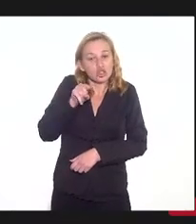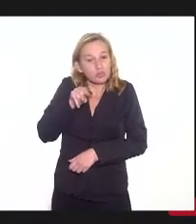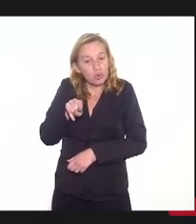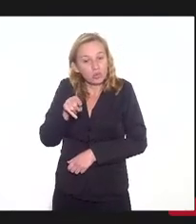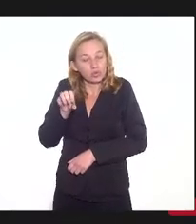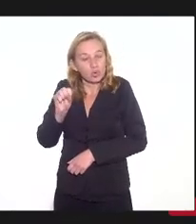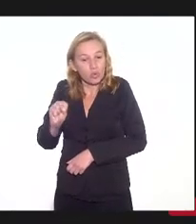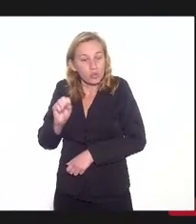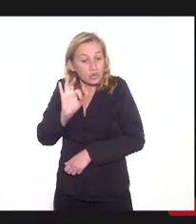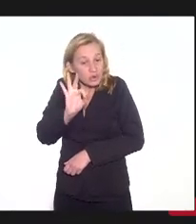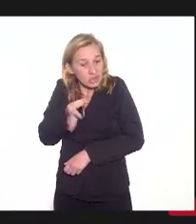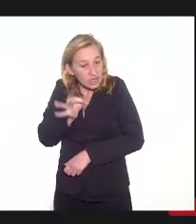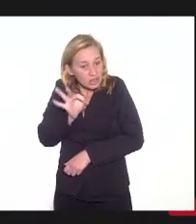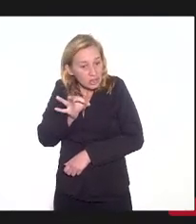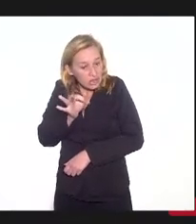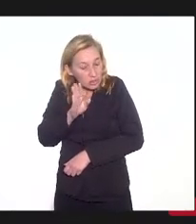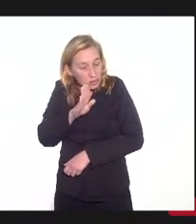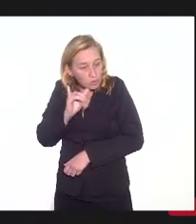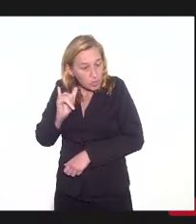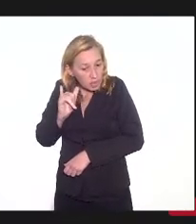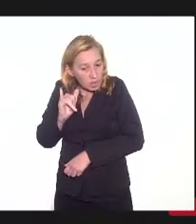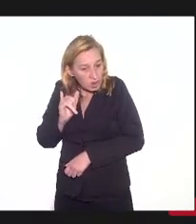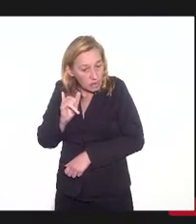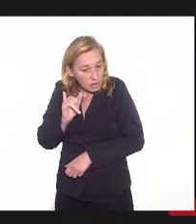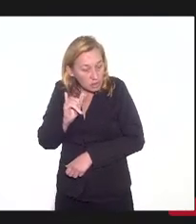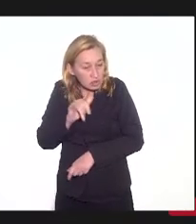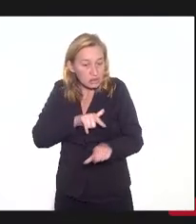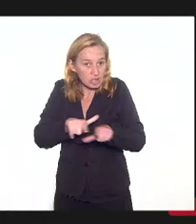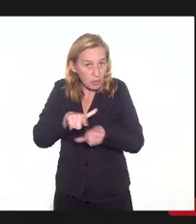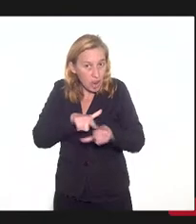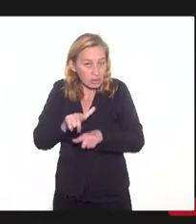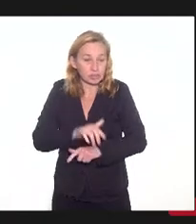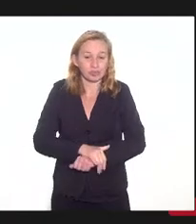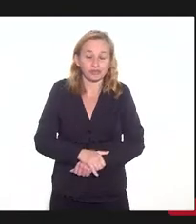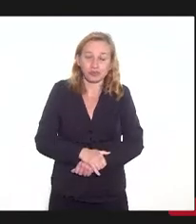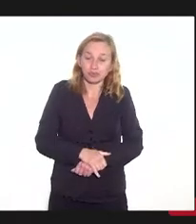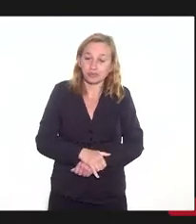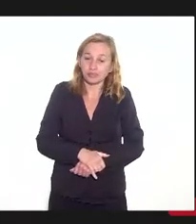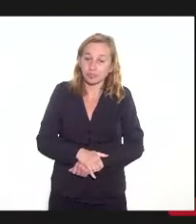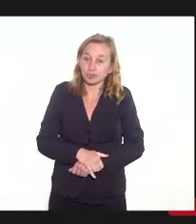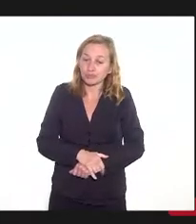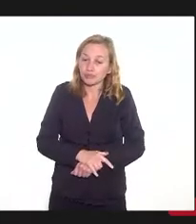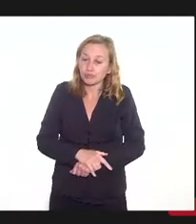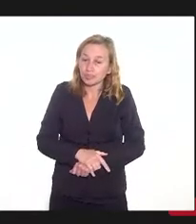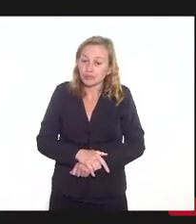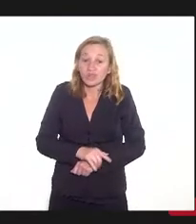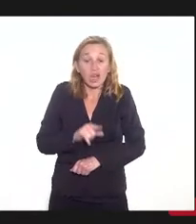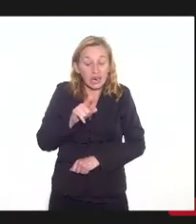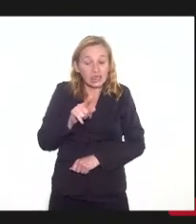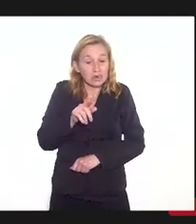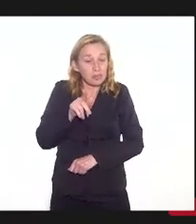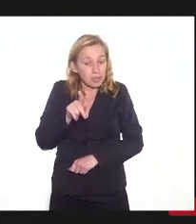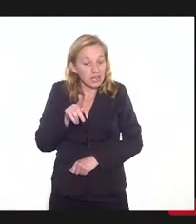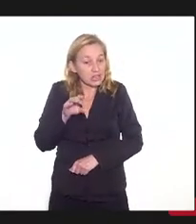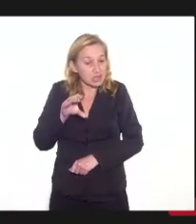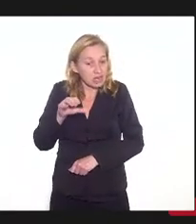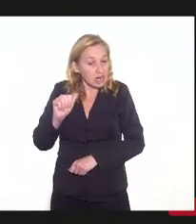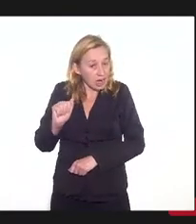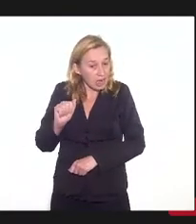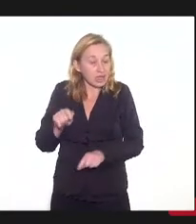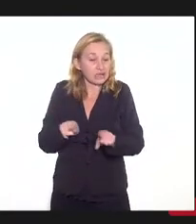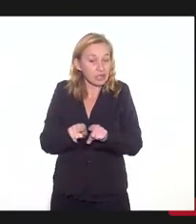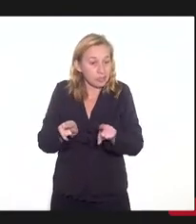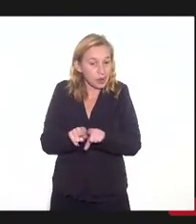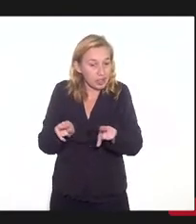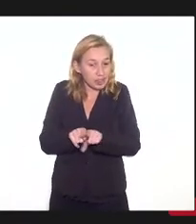7 bi de serviço. Aqui tem projeção de IPCA e projeção